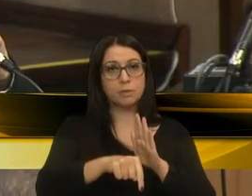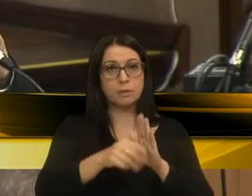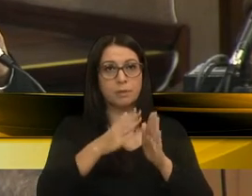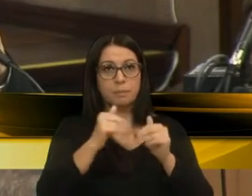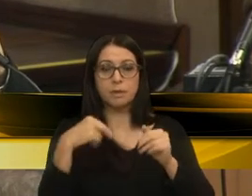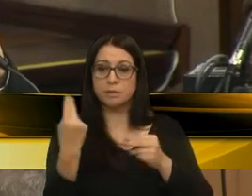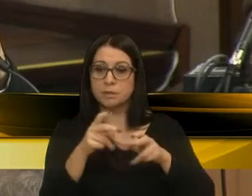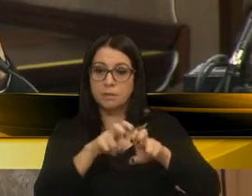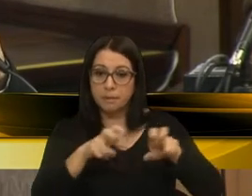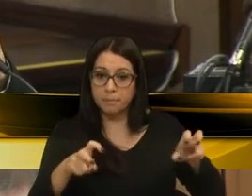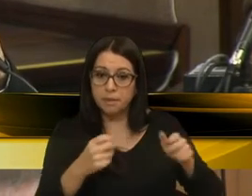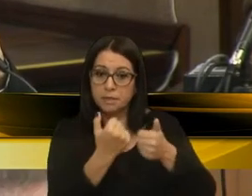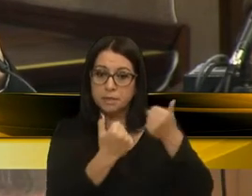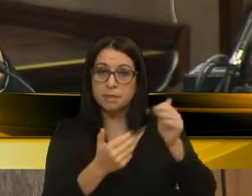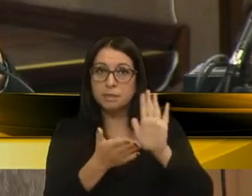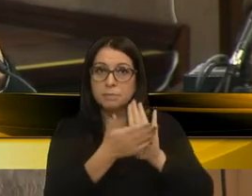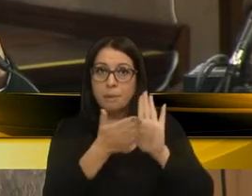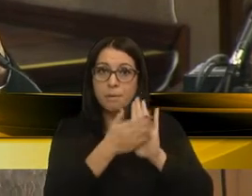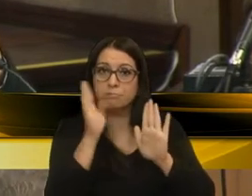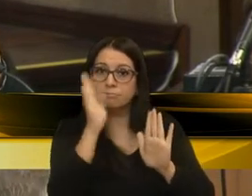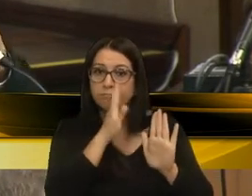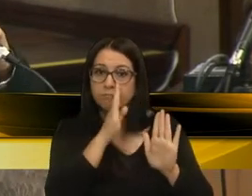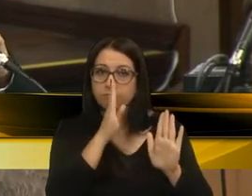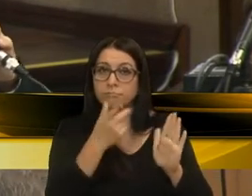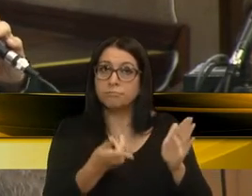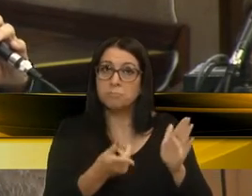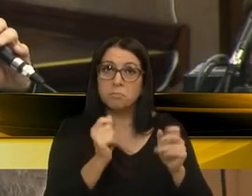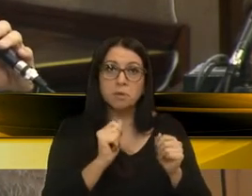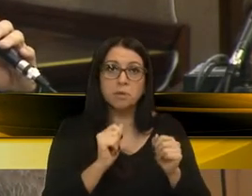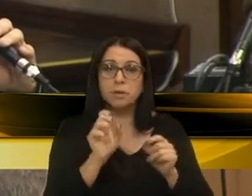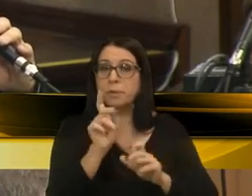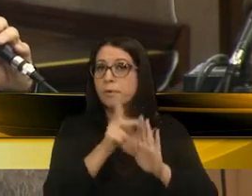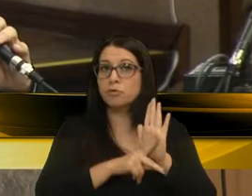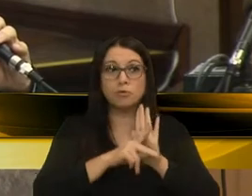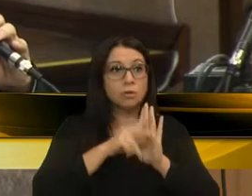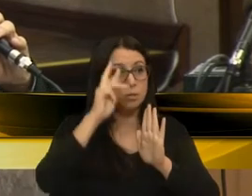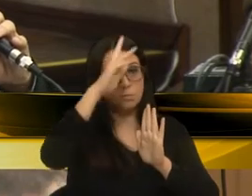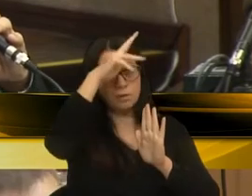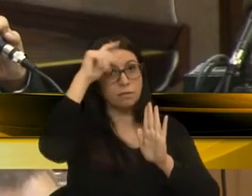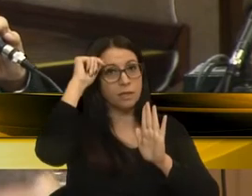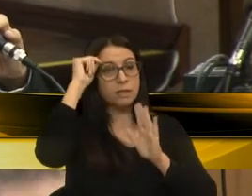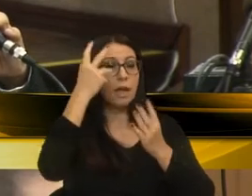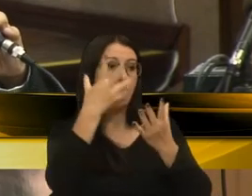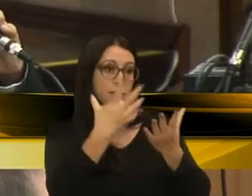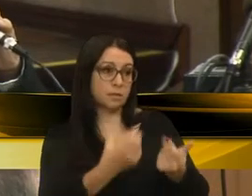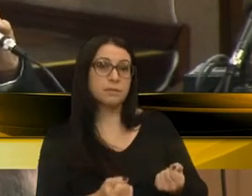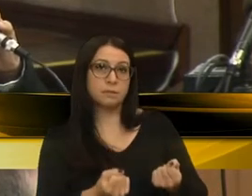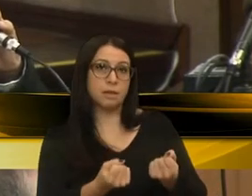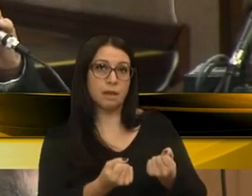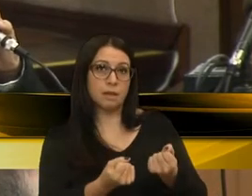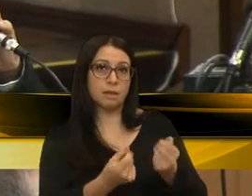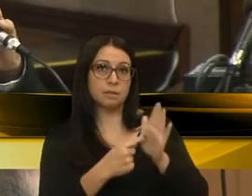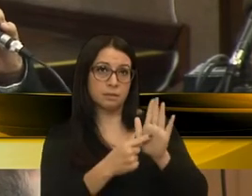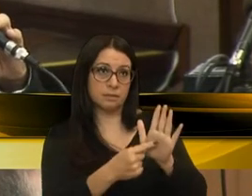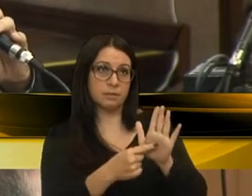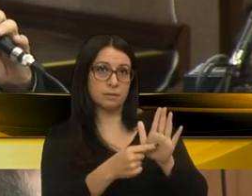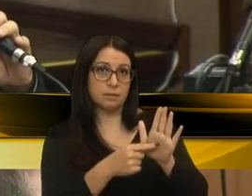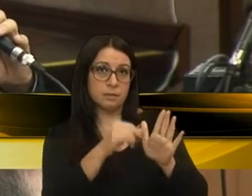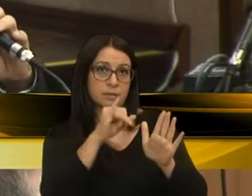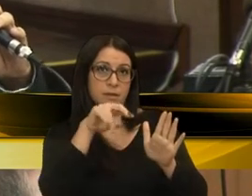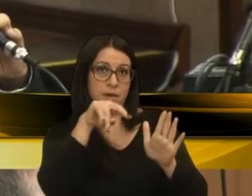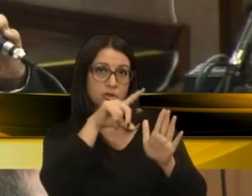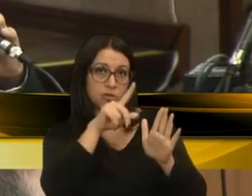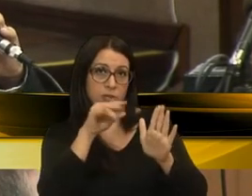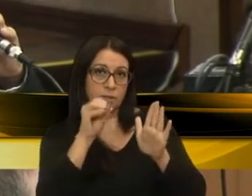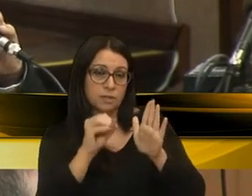peço à mesa que se puder colocar em pauta o quanto antes, mas talvez não precisa nem de projeto se o prefeito aceitar a indicação, mais uma indicação que eu faço,